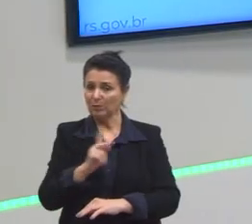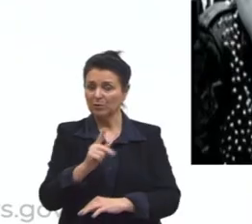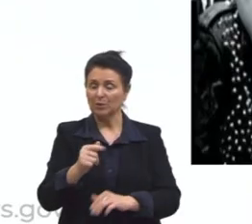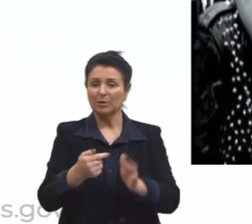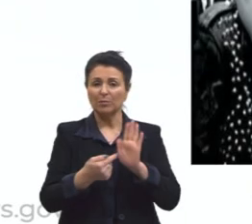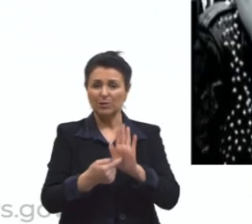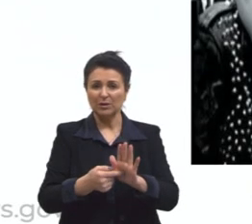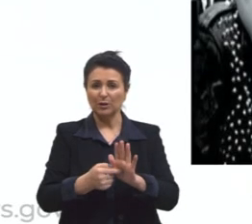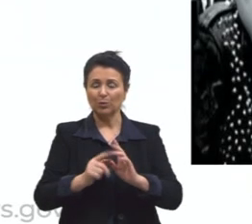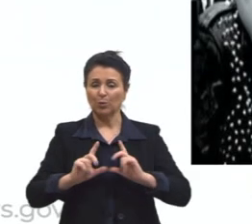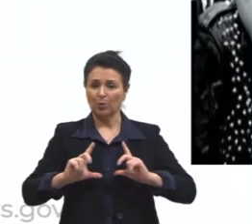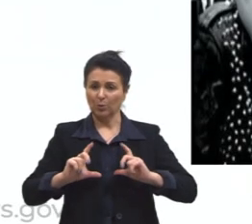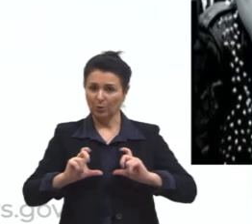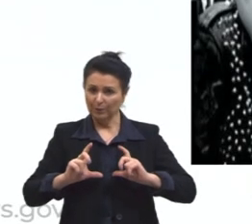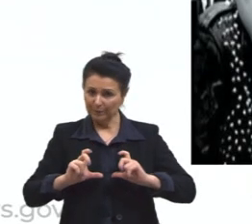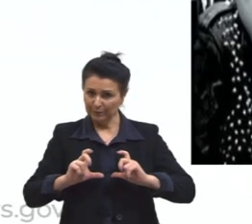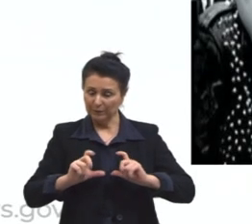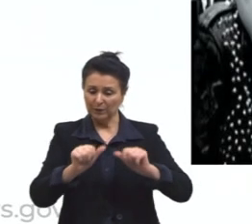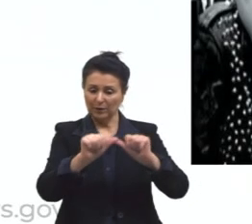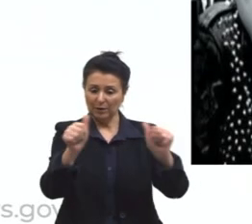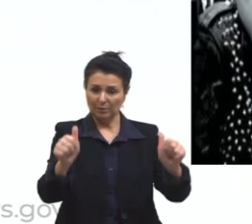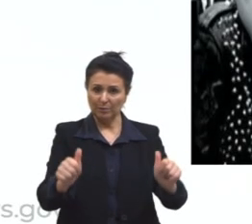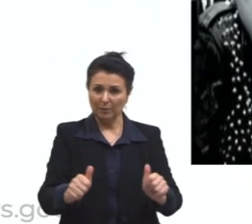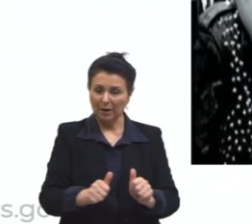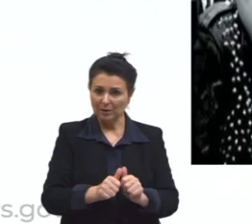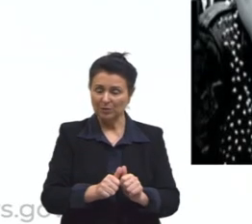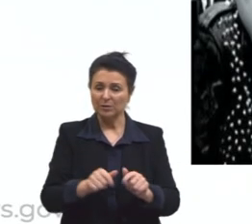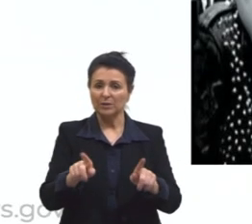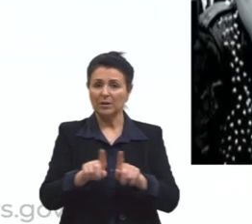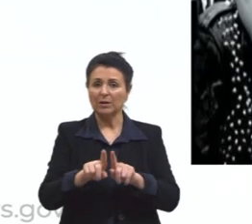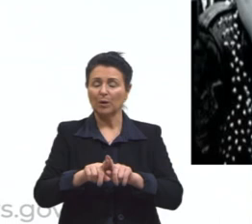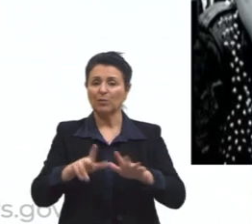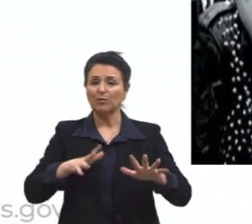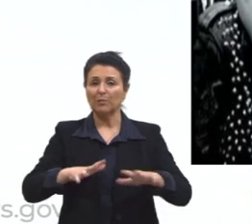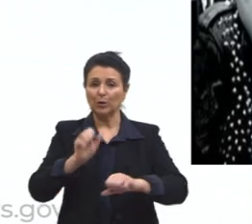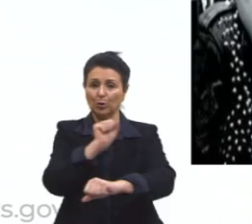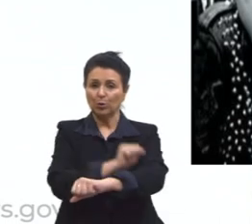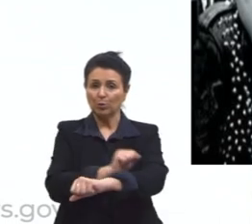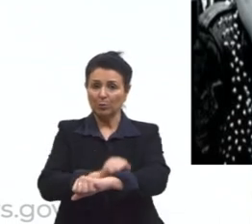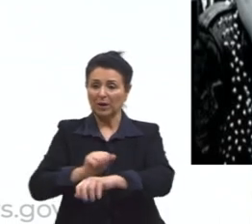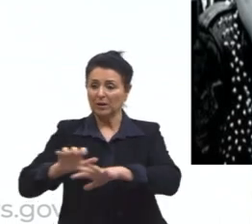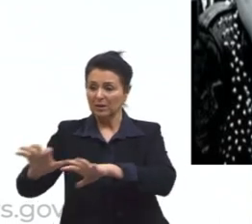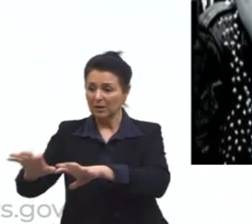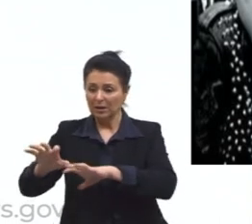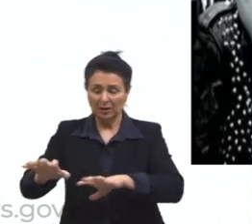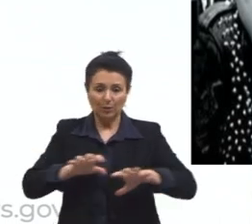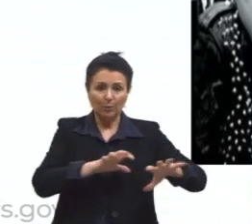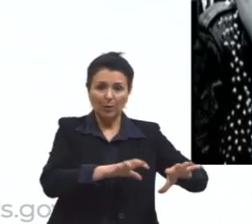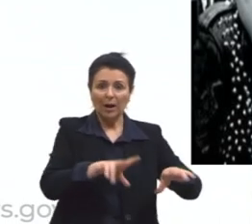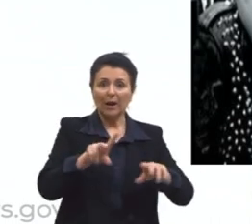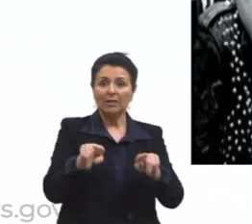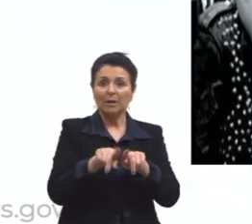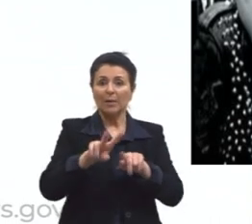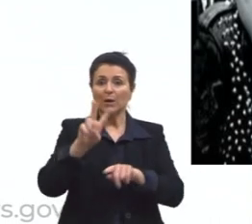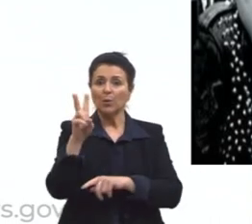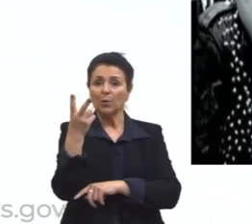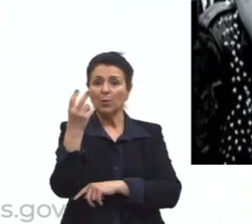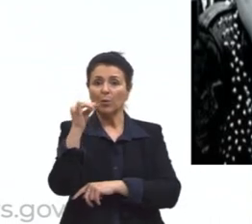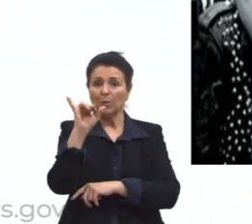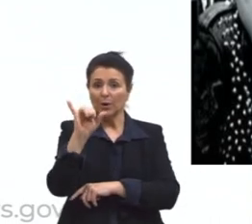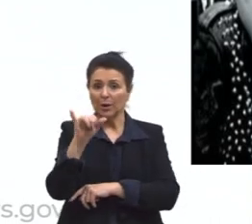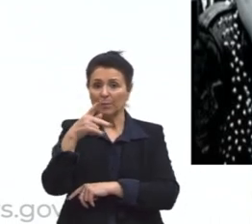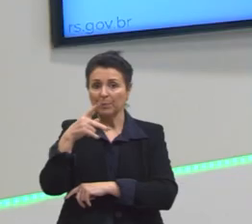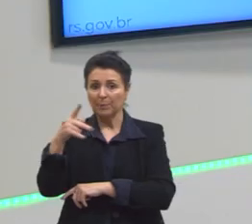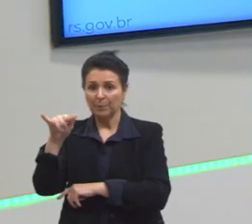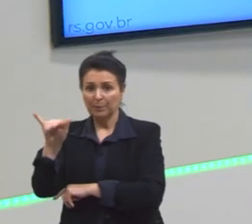retratos da contracultura, movimento punk. Aqui, movimento hippie, muito forte nos anos 60, nos Estados Unidos,